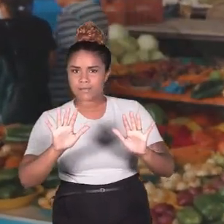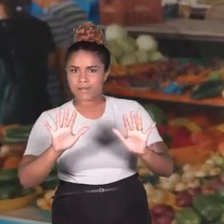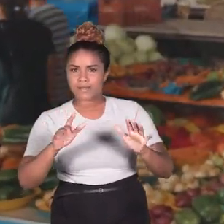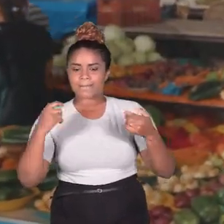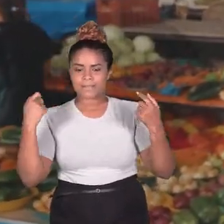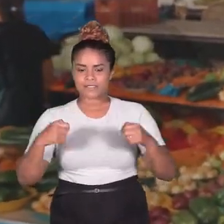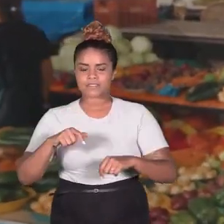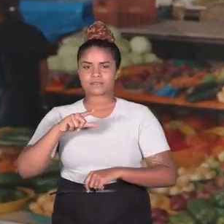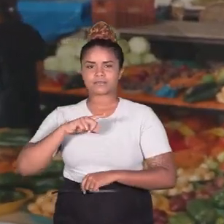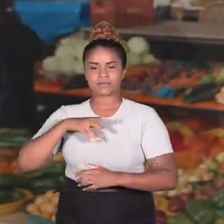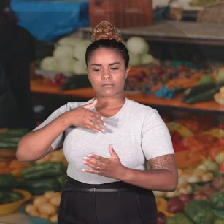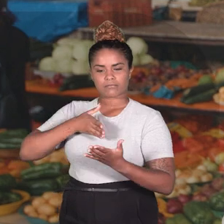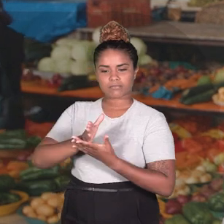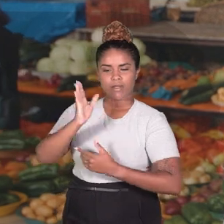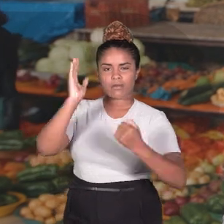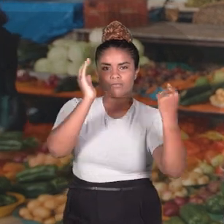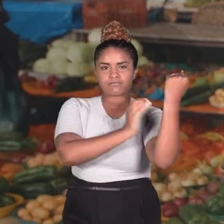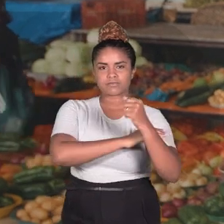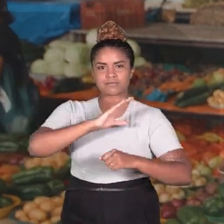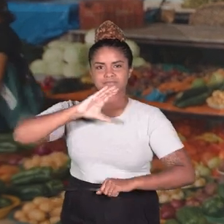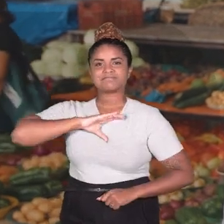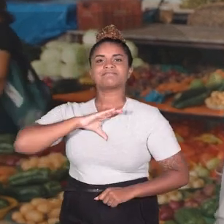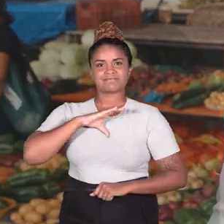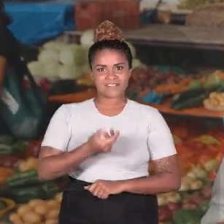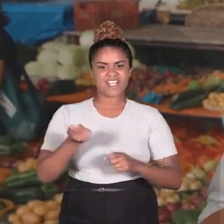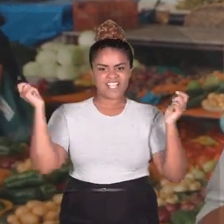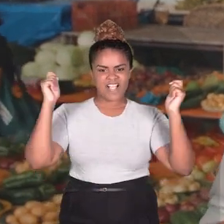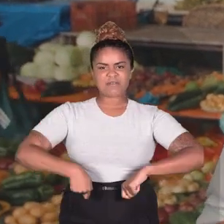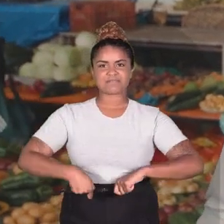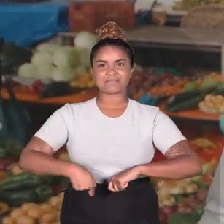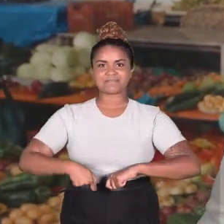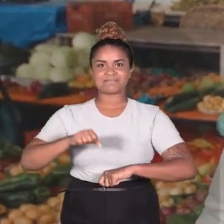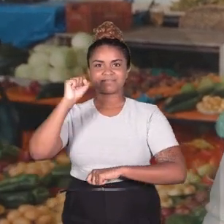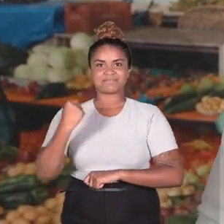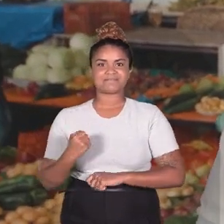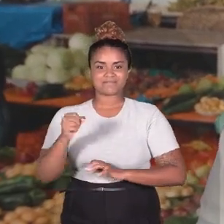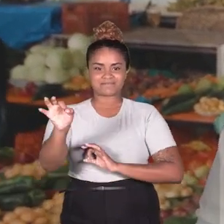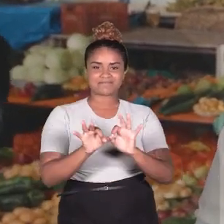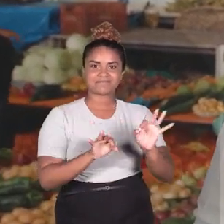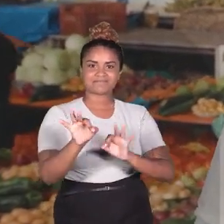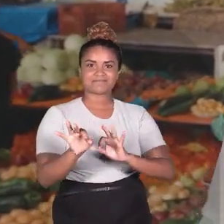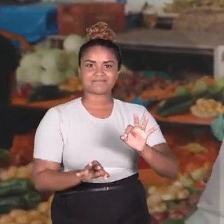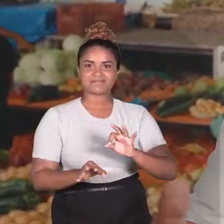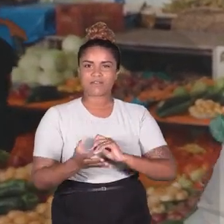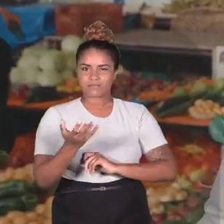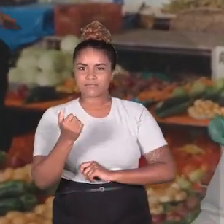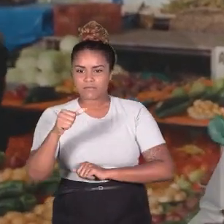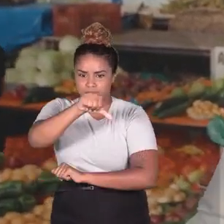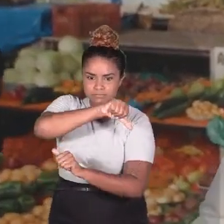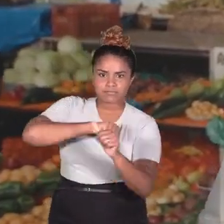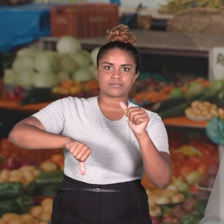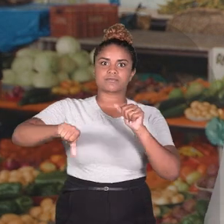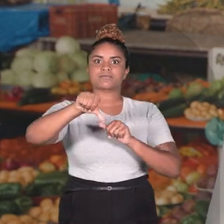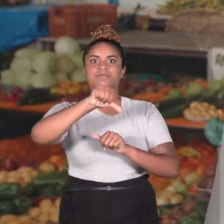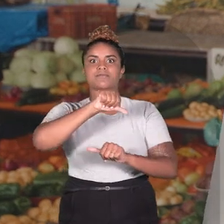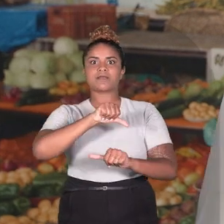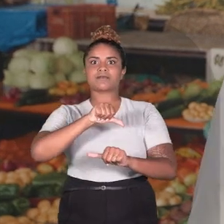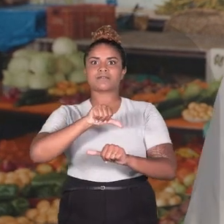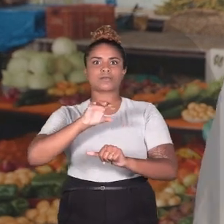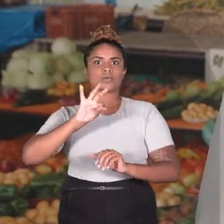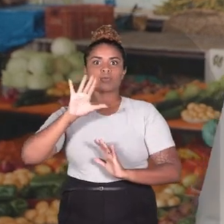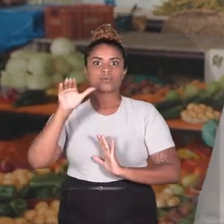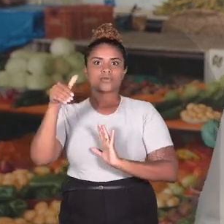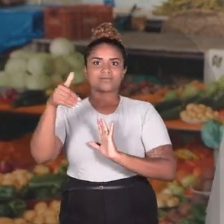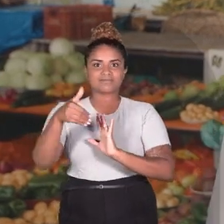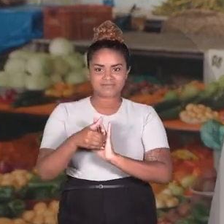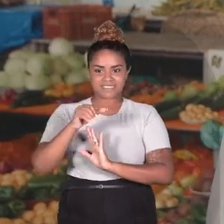É preciso ter competência, força e coragem pra botar Sergipe pra frente. Vamos virar essa página do atraso